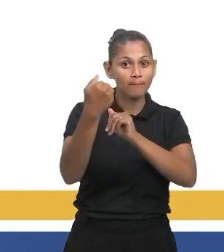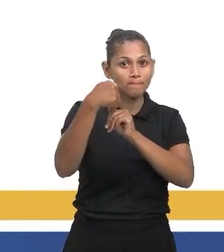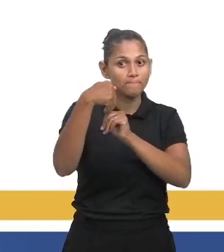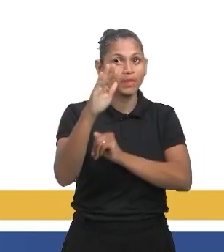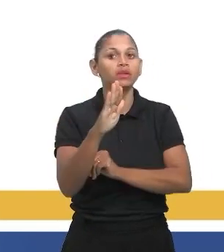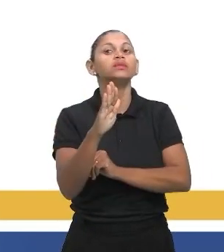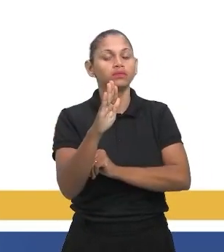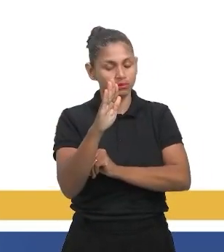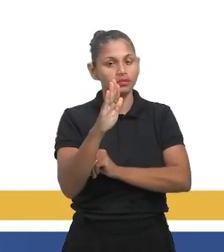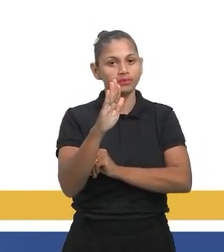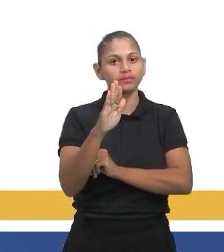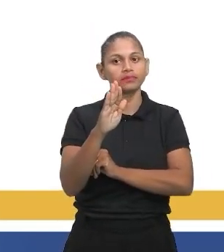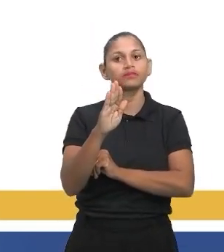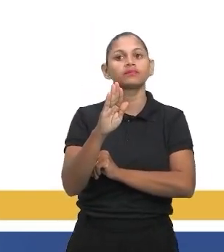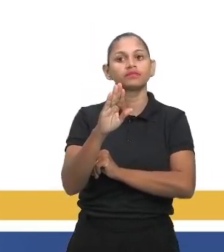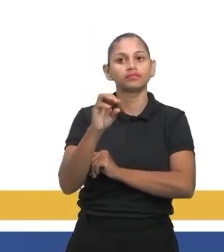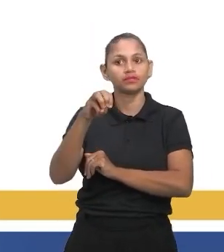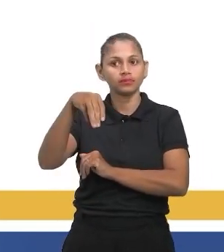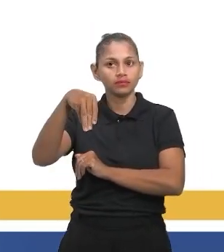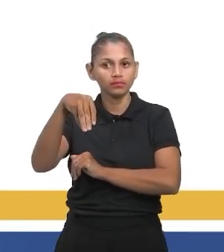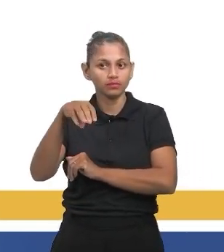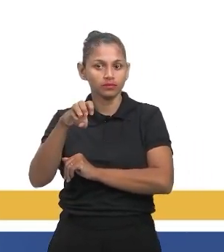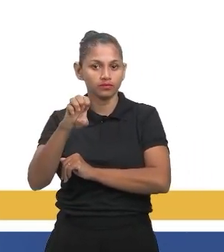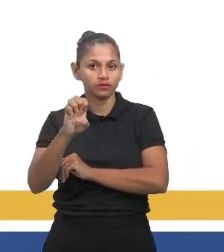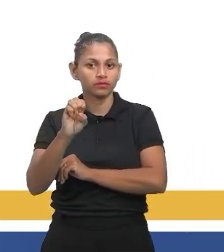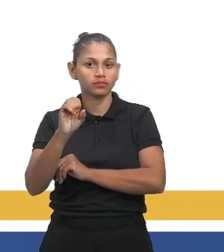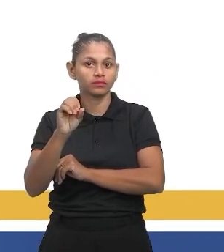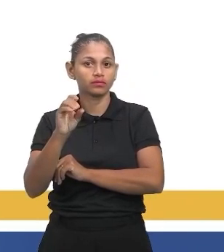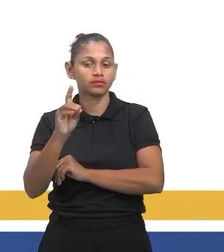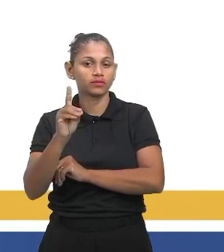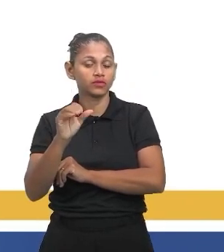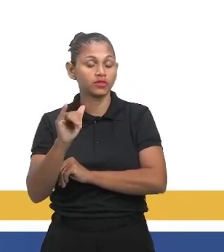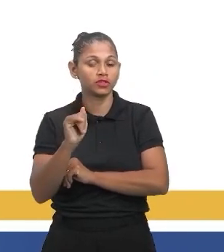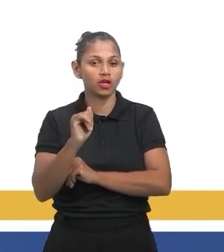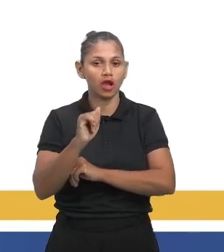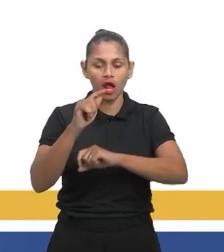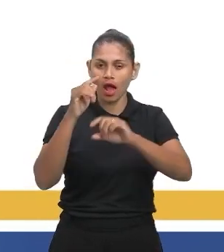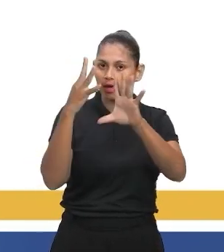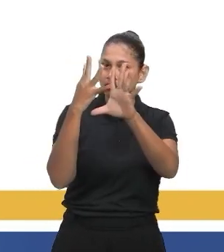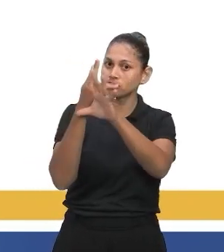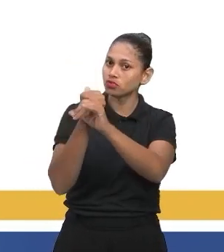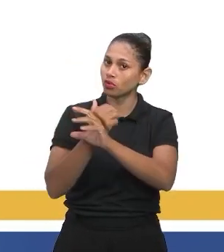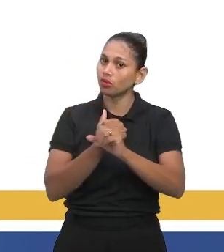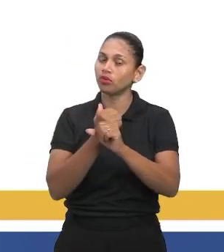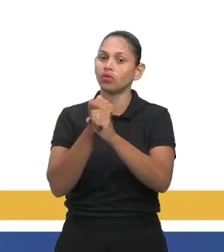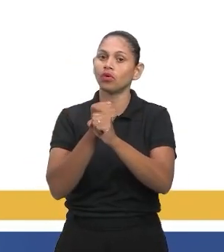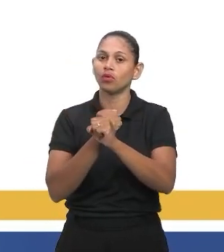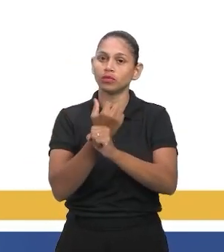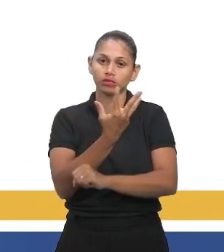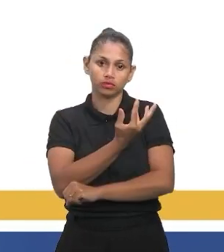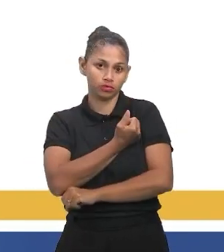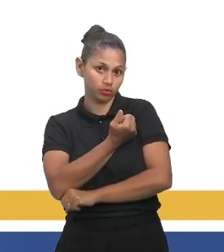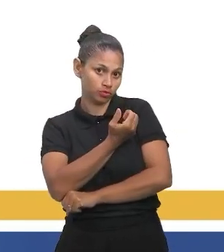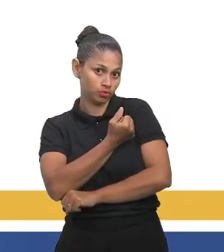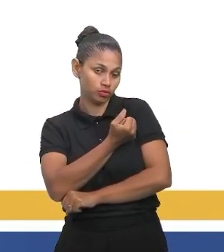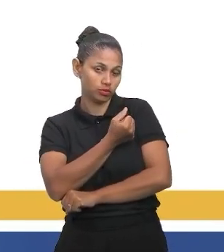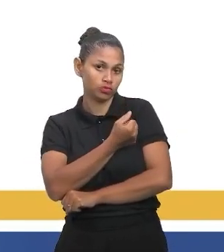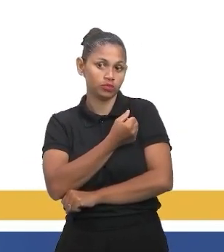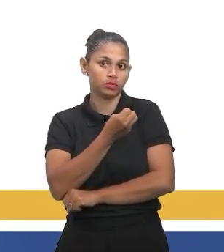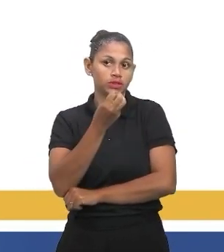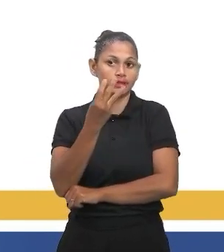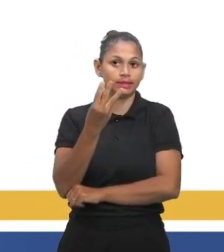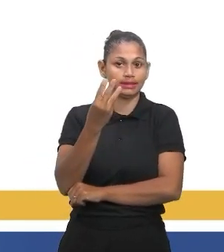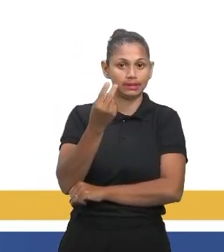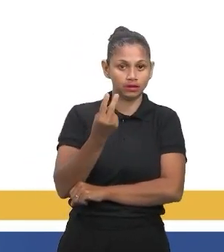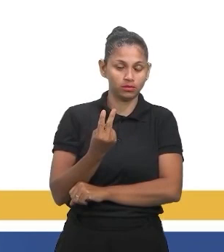divisão entre a soma e o número total. Então, por exemplo, se a soma desses números dá 32 e eu tenho 10